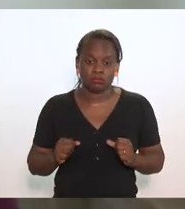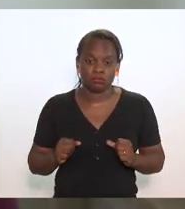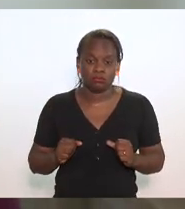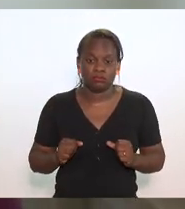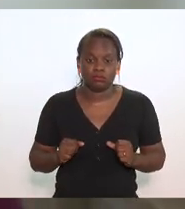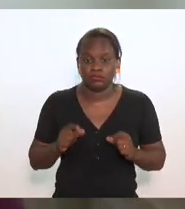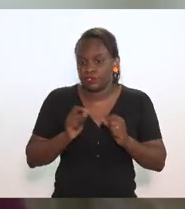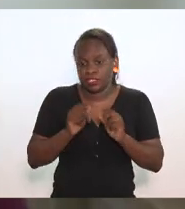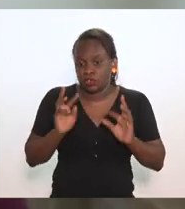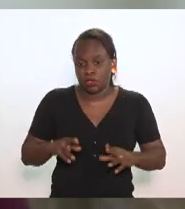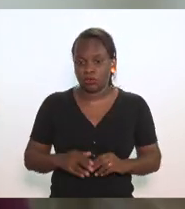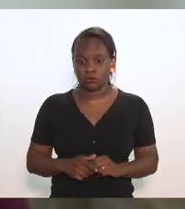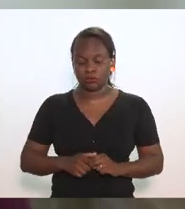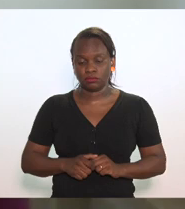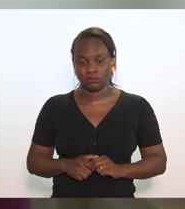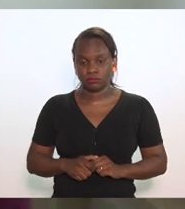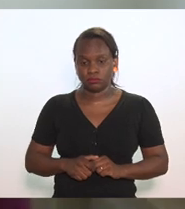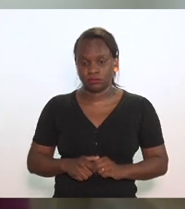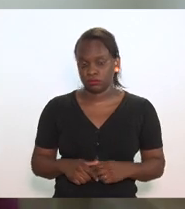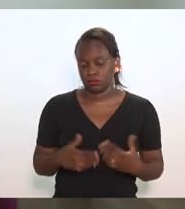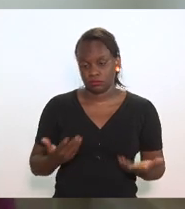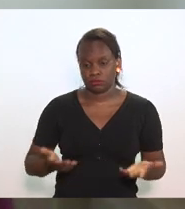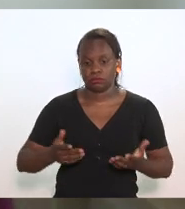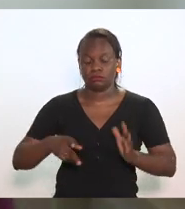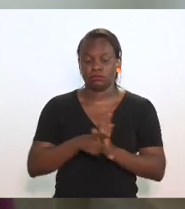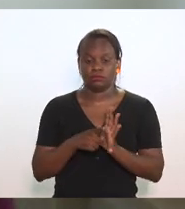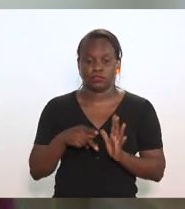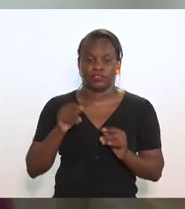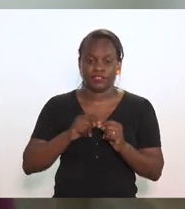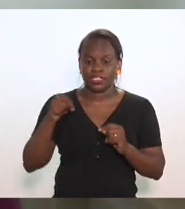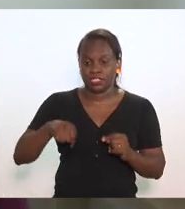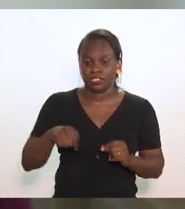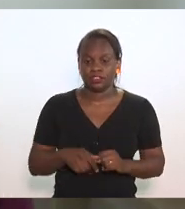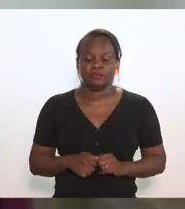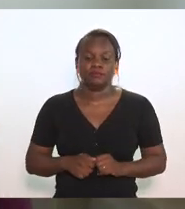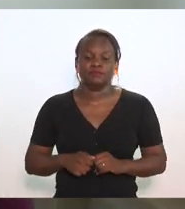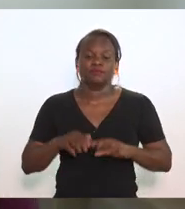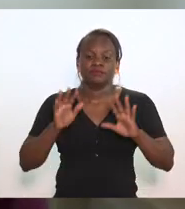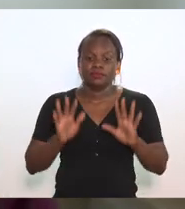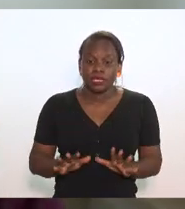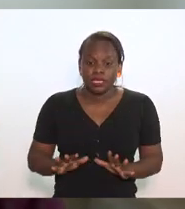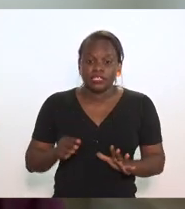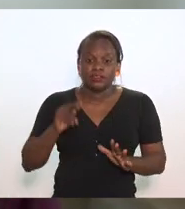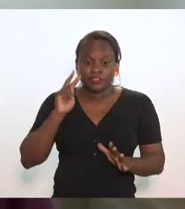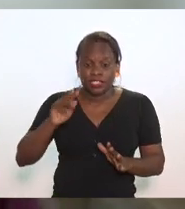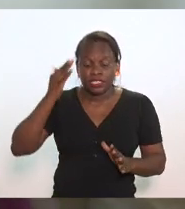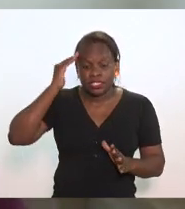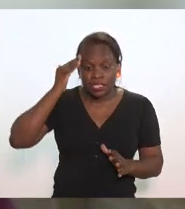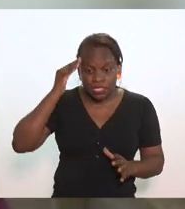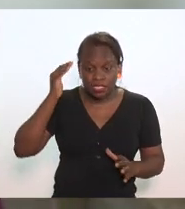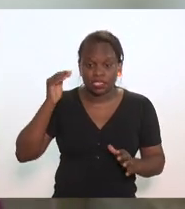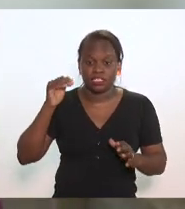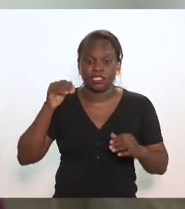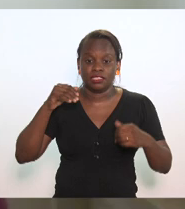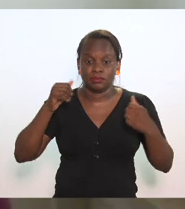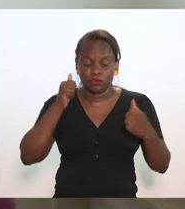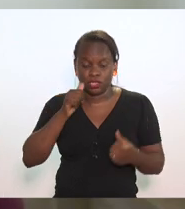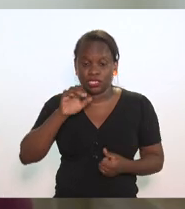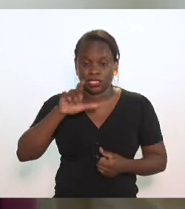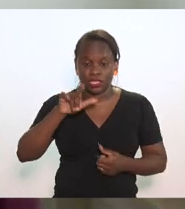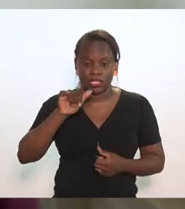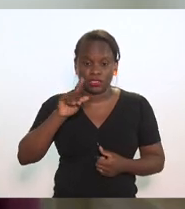fazer o mesmo em relação ao que a gente fez aqui mas a interpretação doutora Cláudia Frese